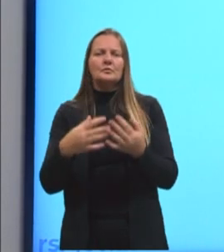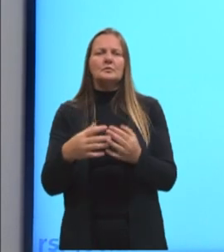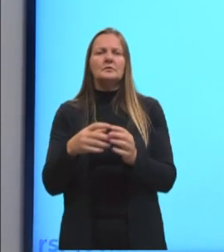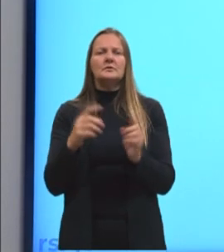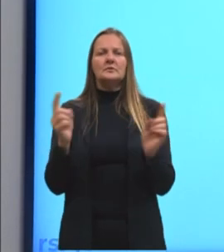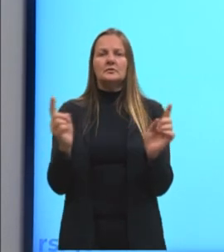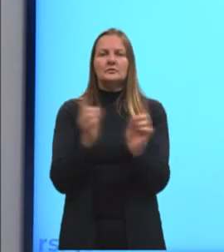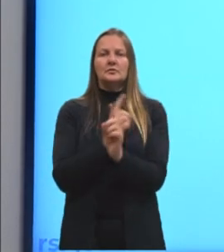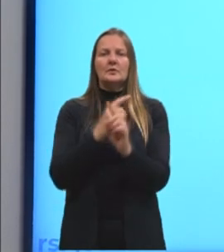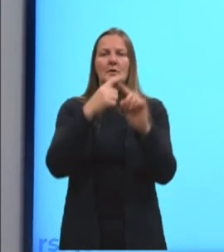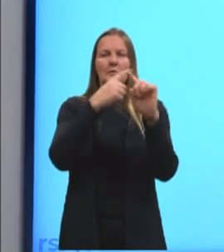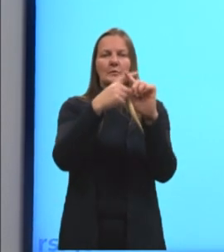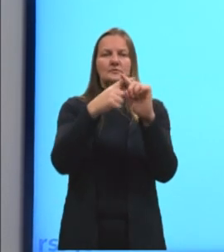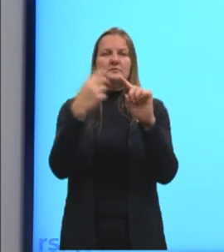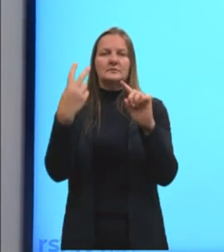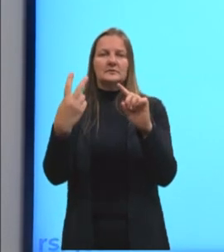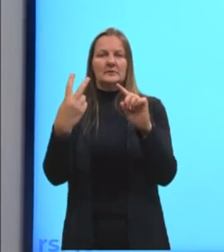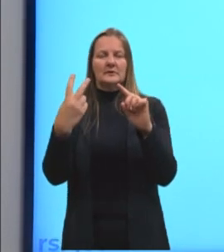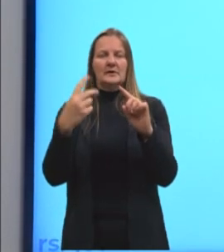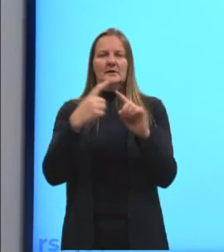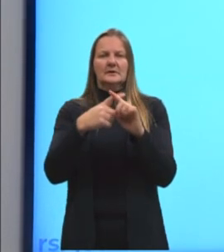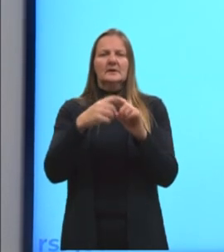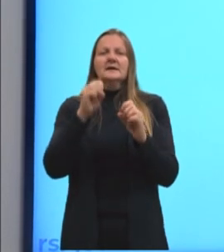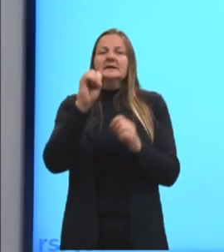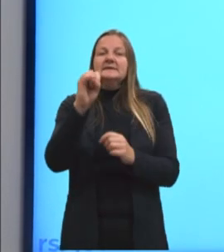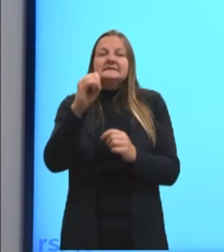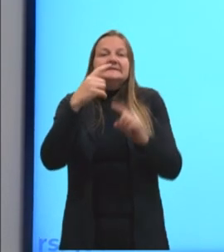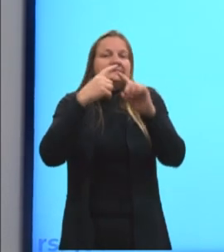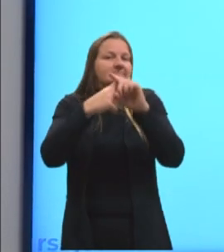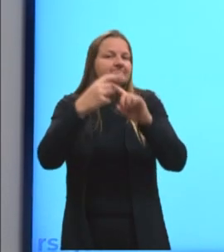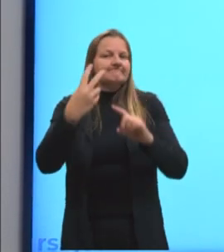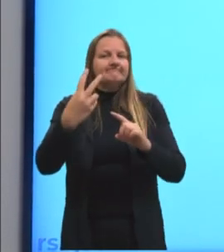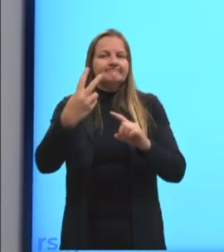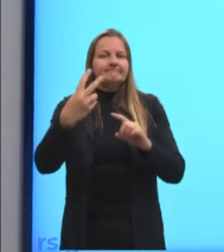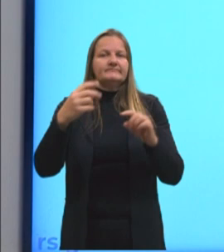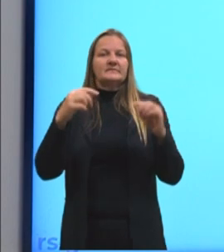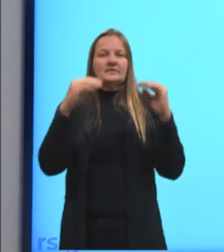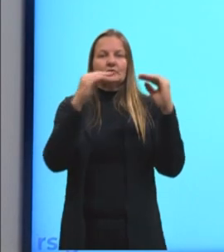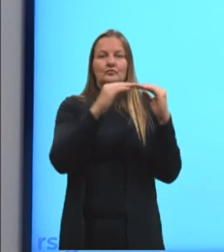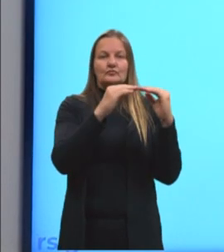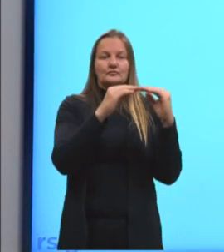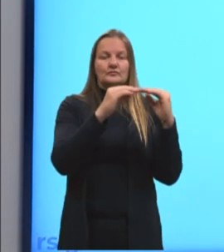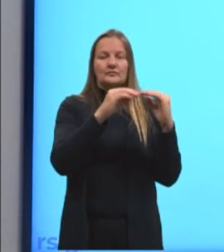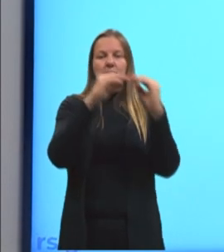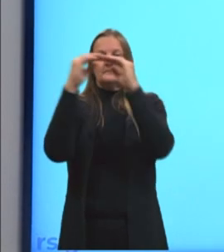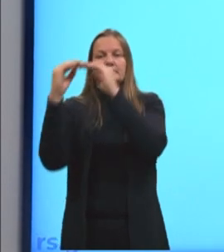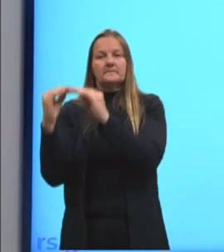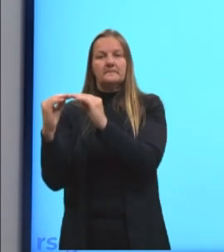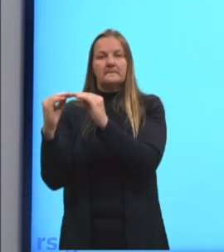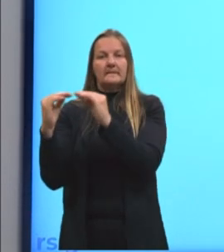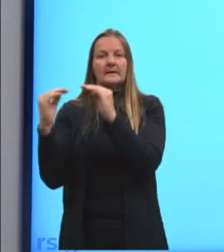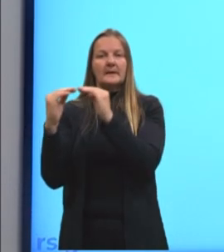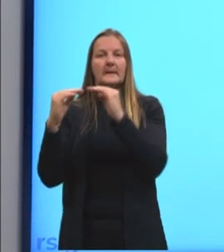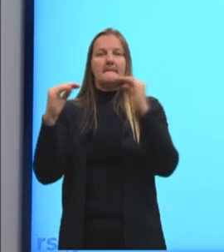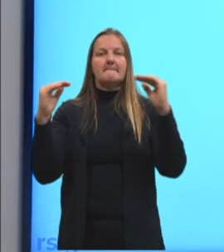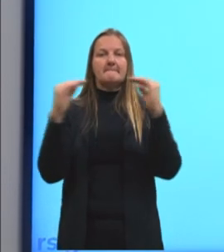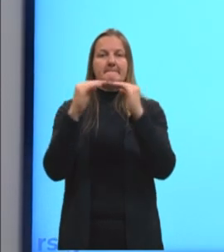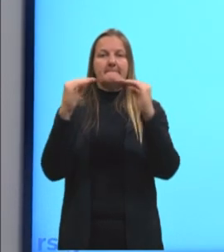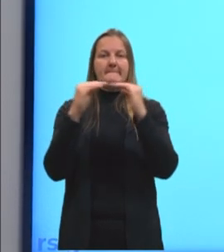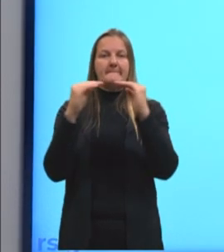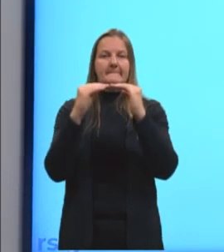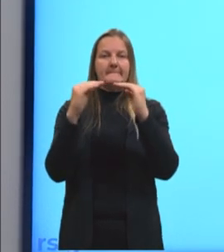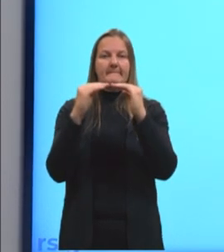outra, eu multipliquei por dois. Se essa multiplicação por dois também ocorre em outra grandeza, nós dizemos que ela é